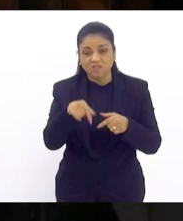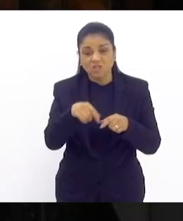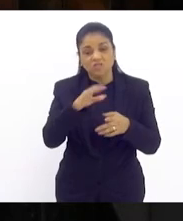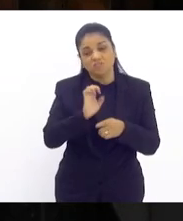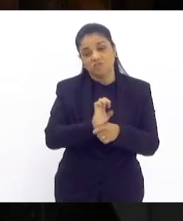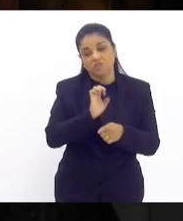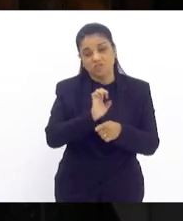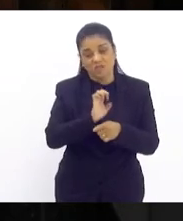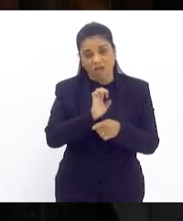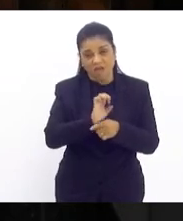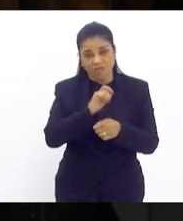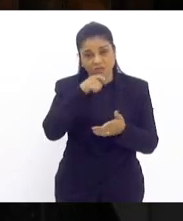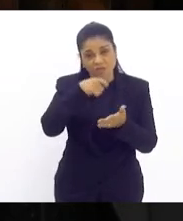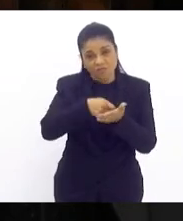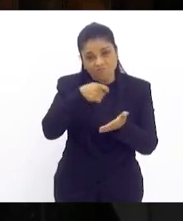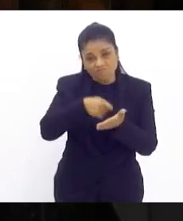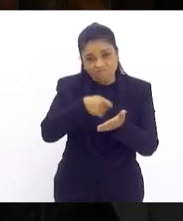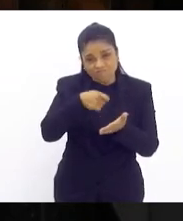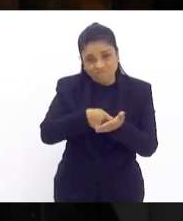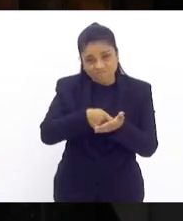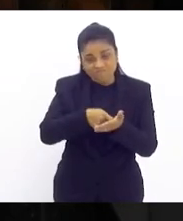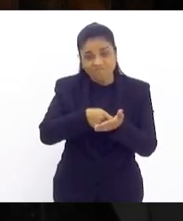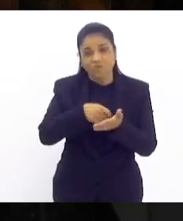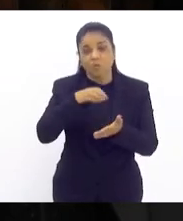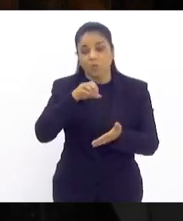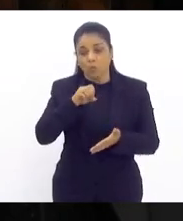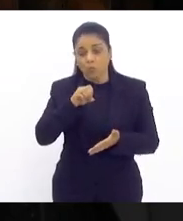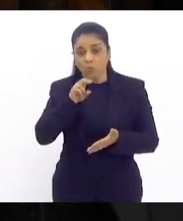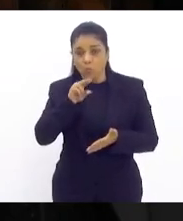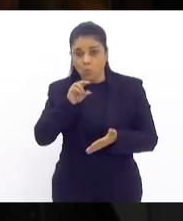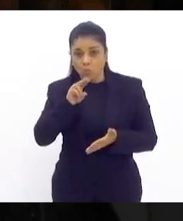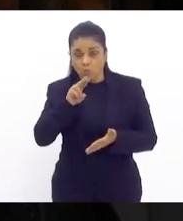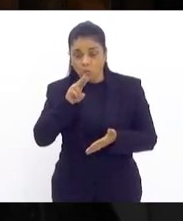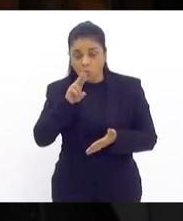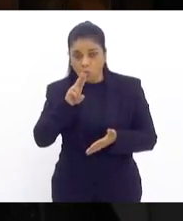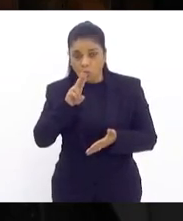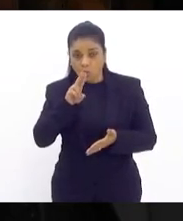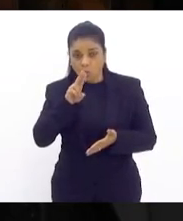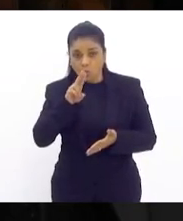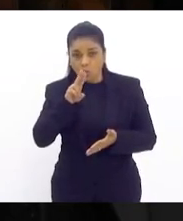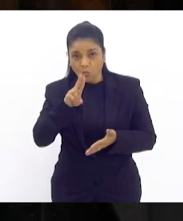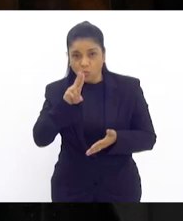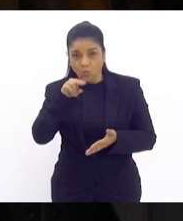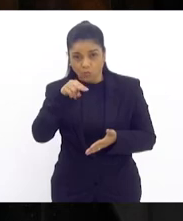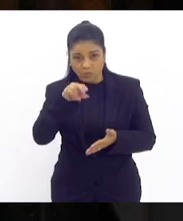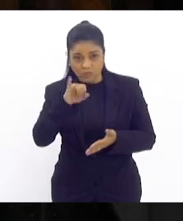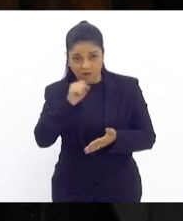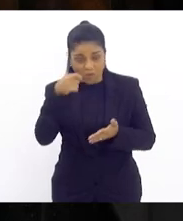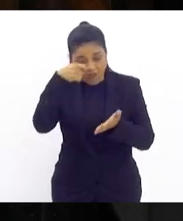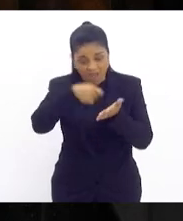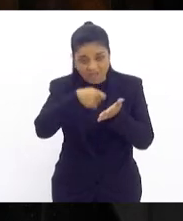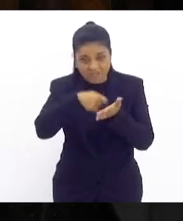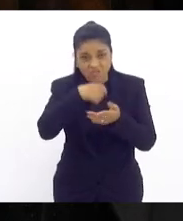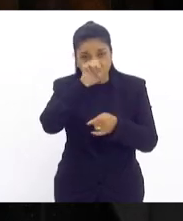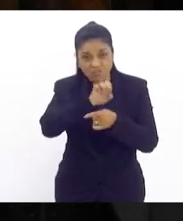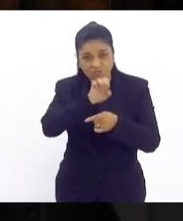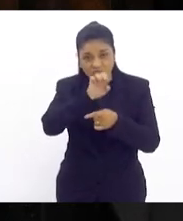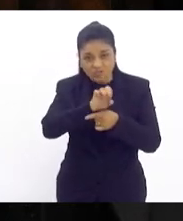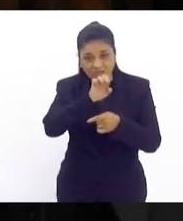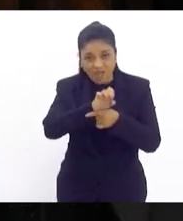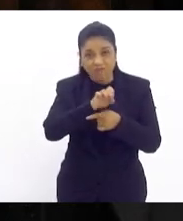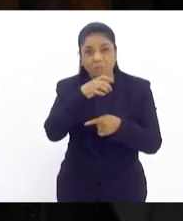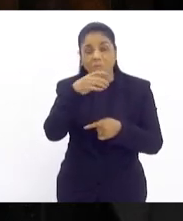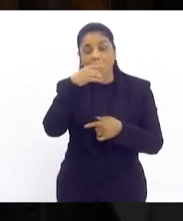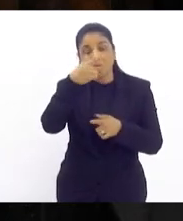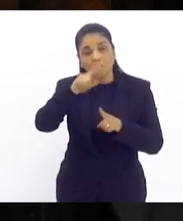paguem a sua dívida fazendo a correção monetária pelo IPCA mais 4